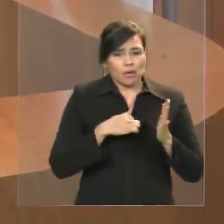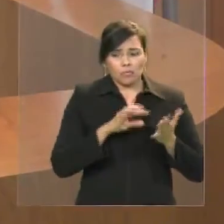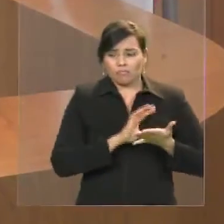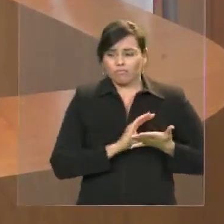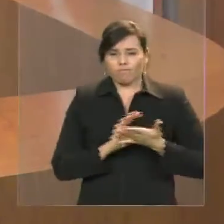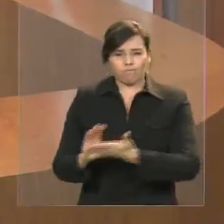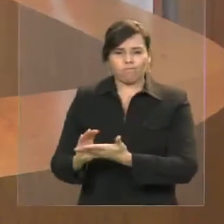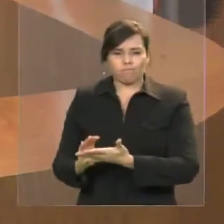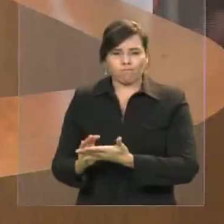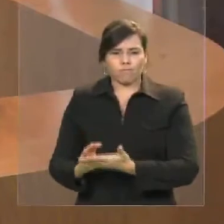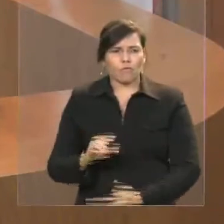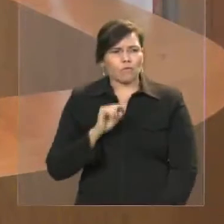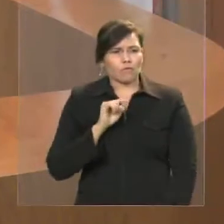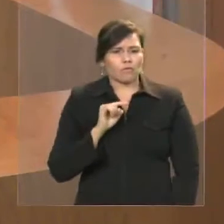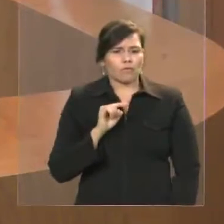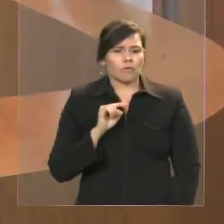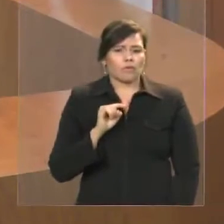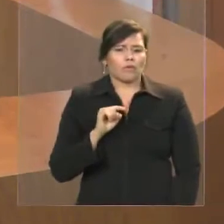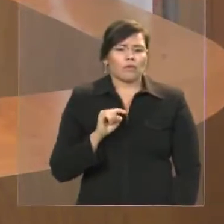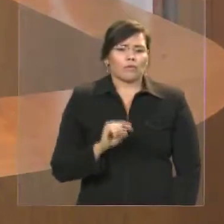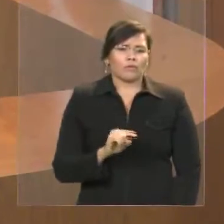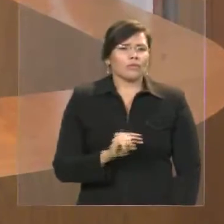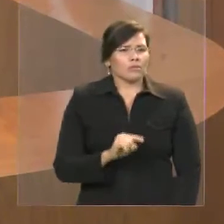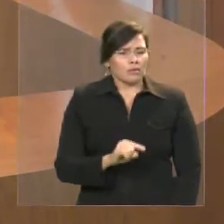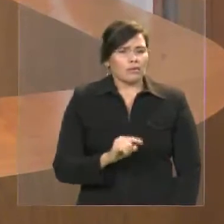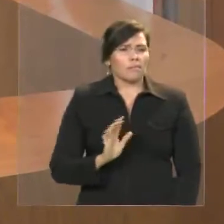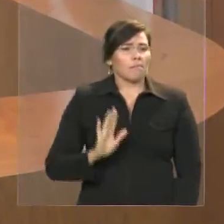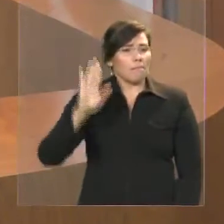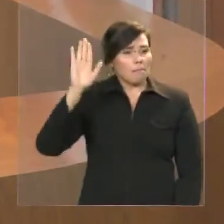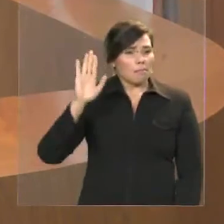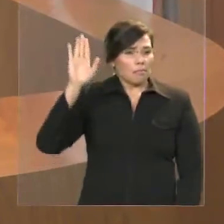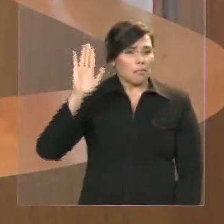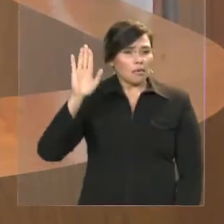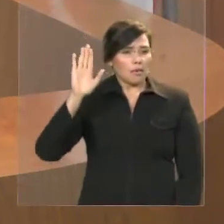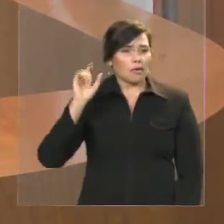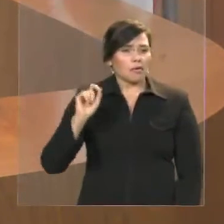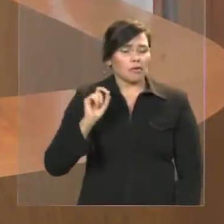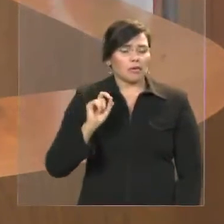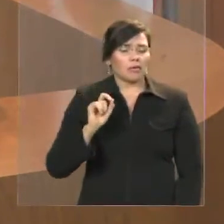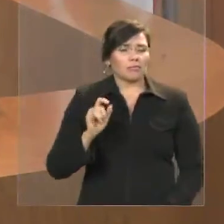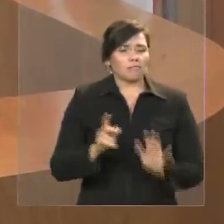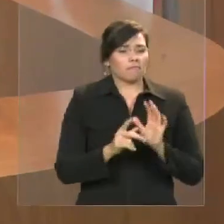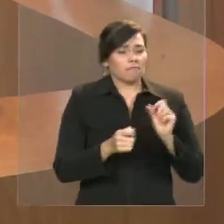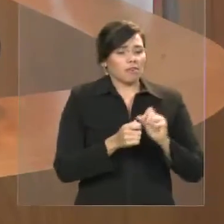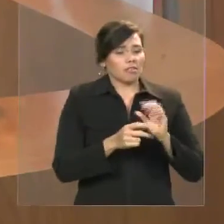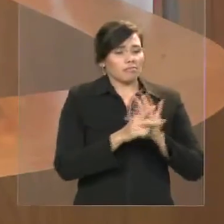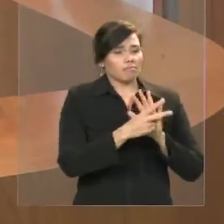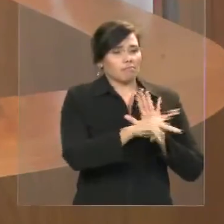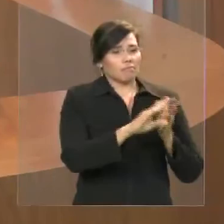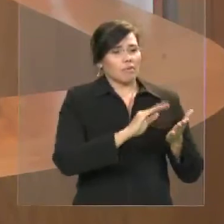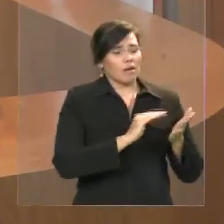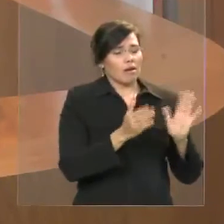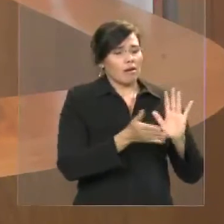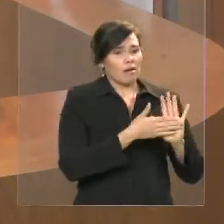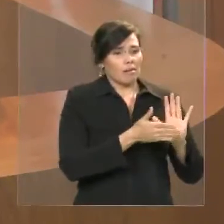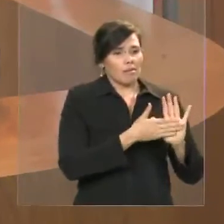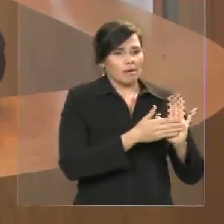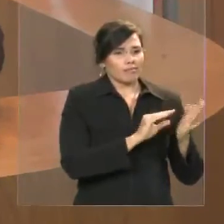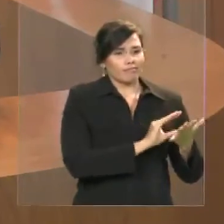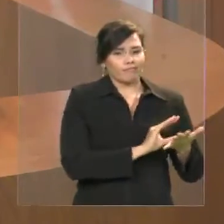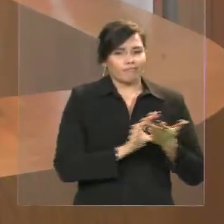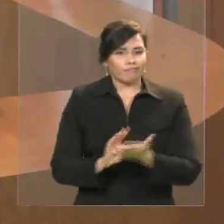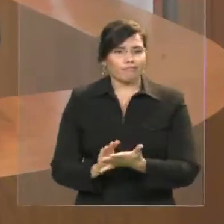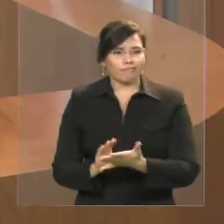palanque na presença do governador Flávio Dino de colocar a emenda e não colocou. O hospital, hospital que vai resolver o problema